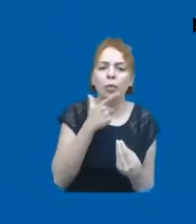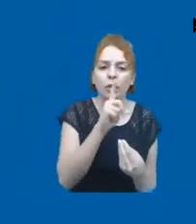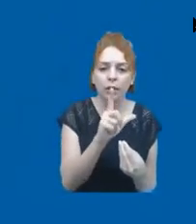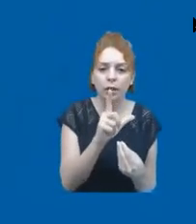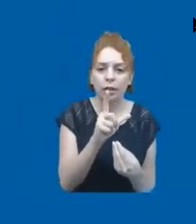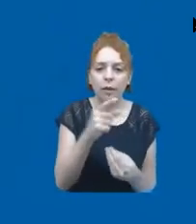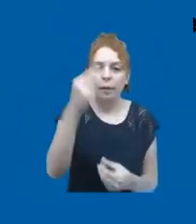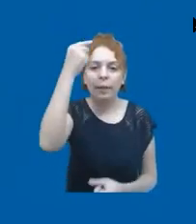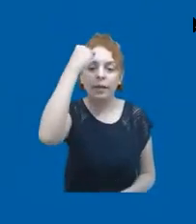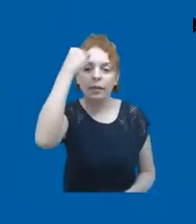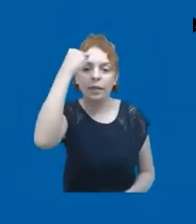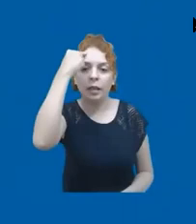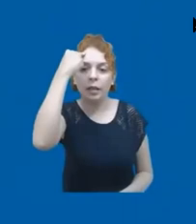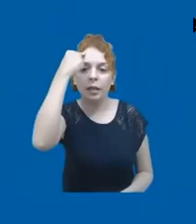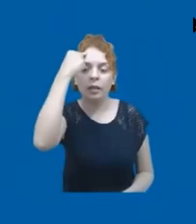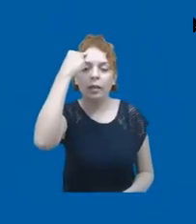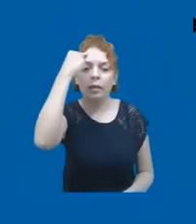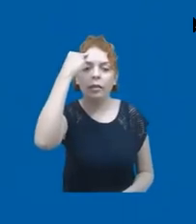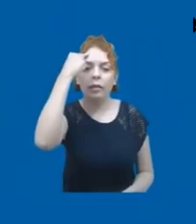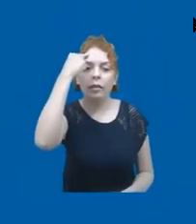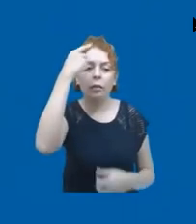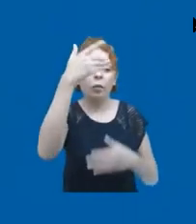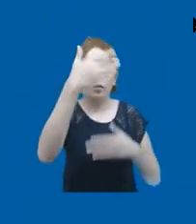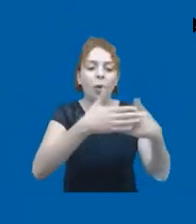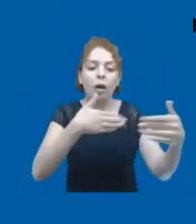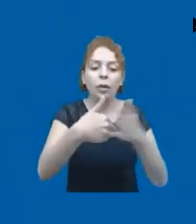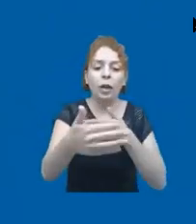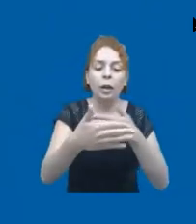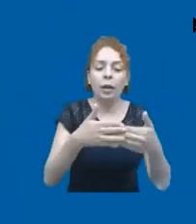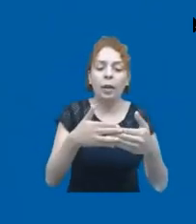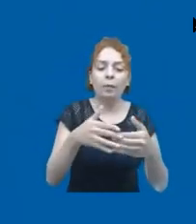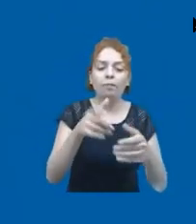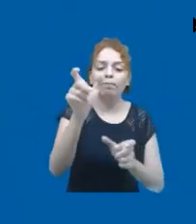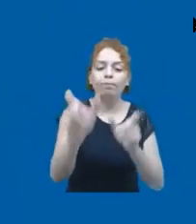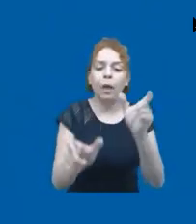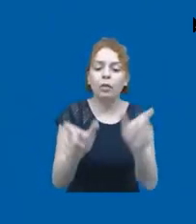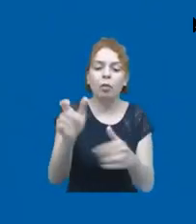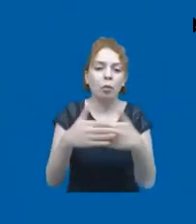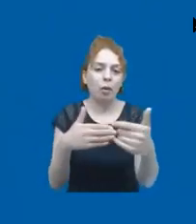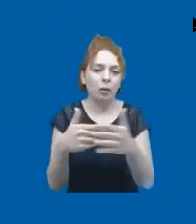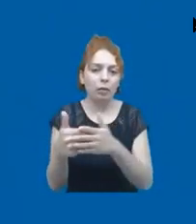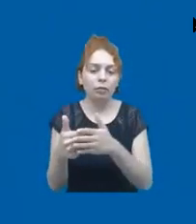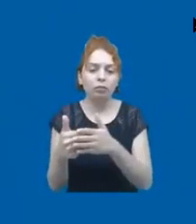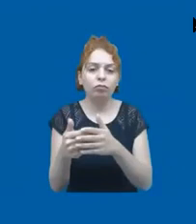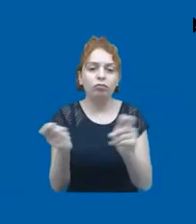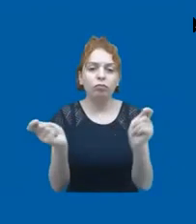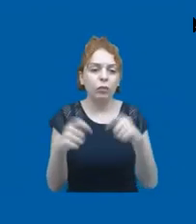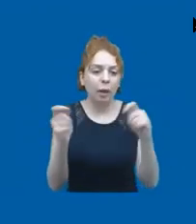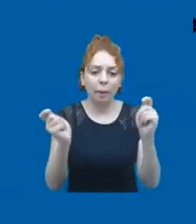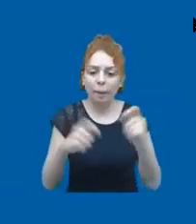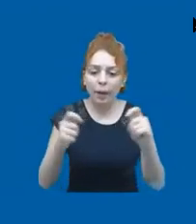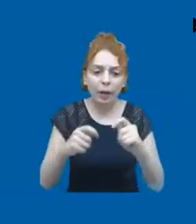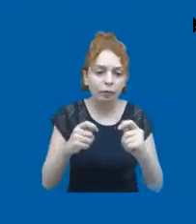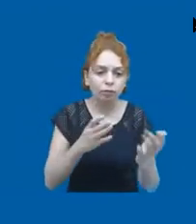pensar que qualquer pessoa pode chegar a qualquer lugar,